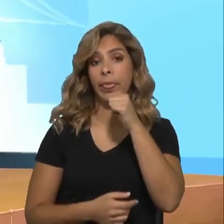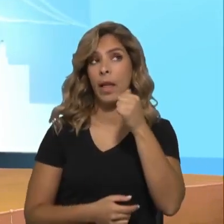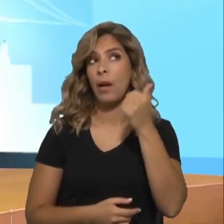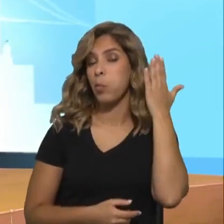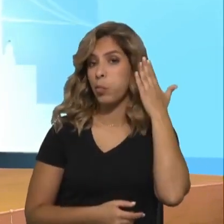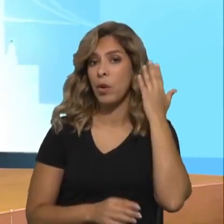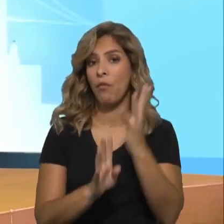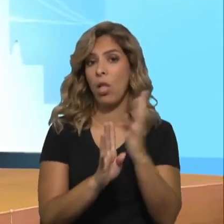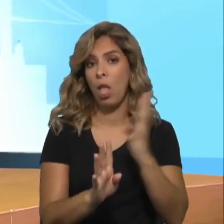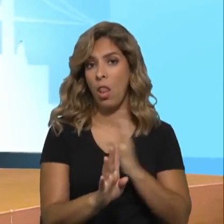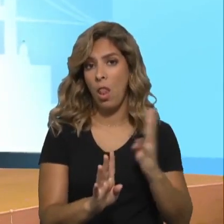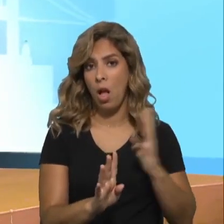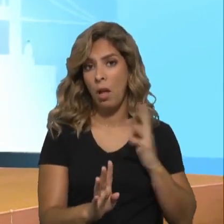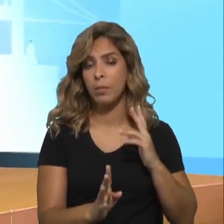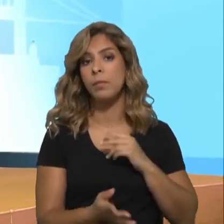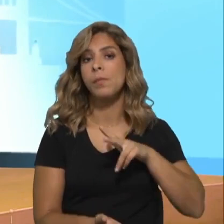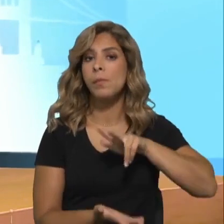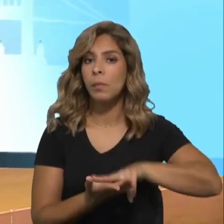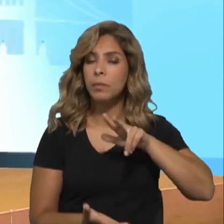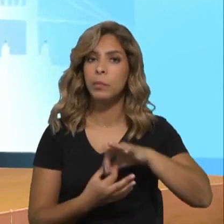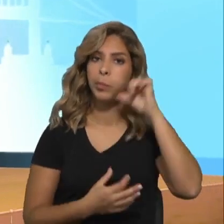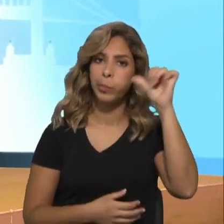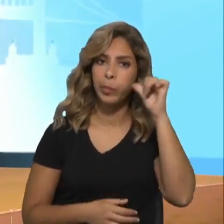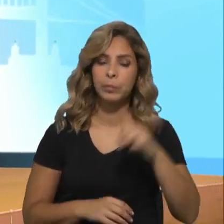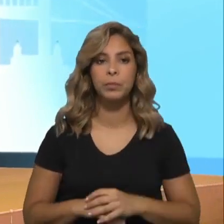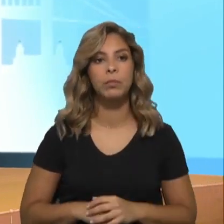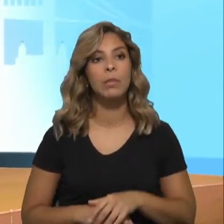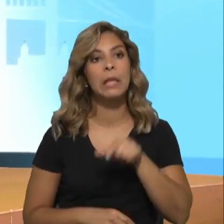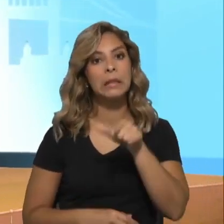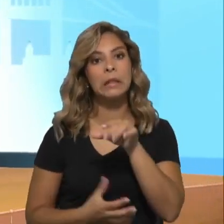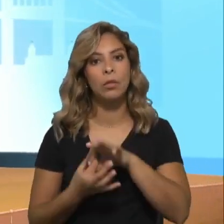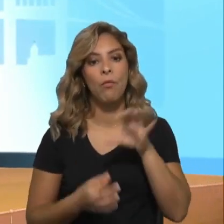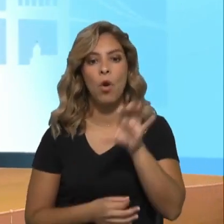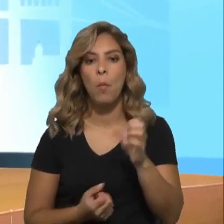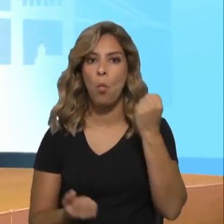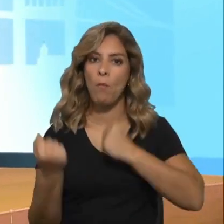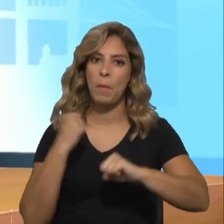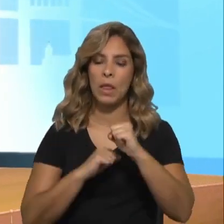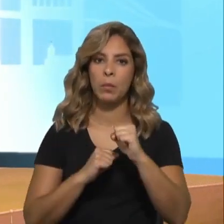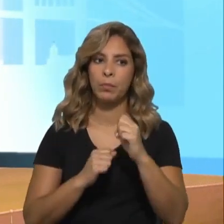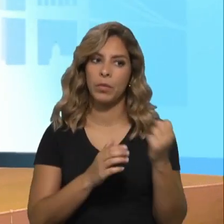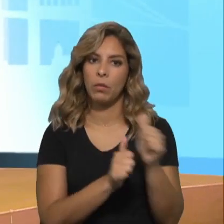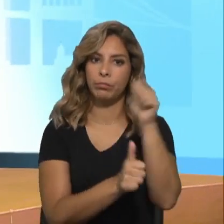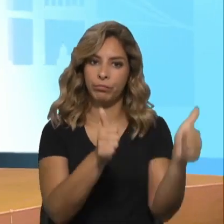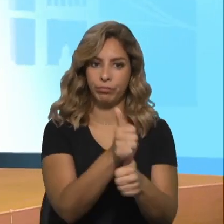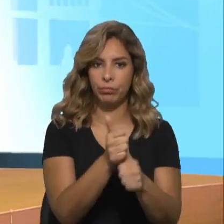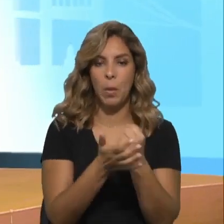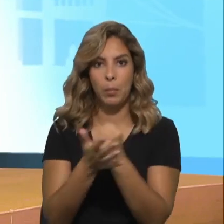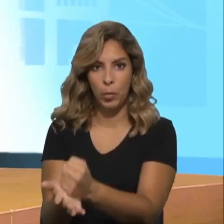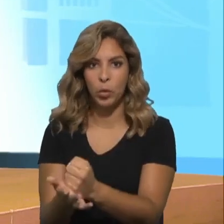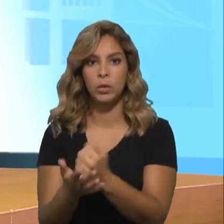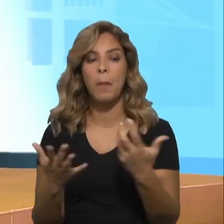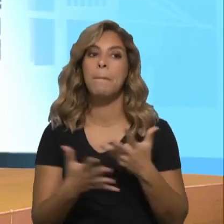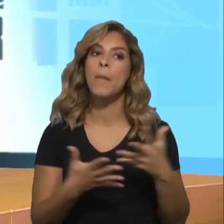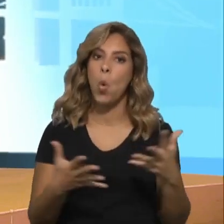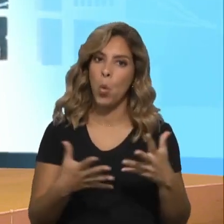nas agências da AIMA. Aqui, no caso dos refugiados, como se trata de movimentos assistidos, na maior parte dos